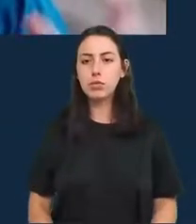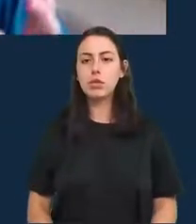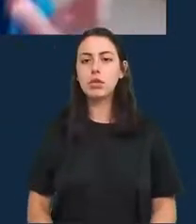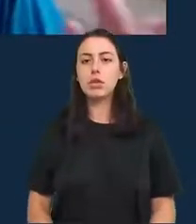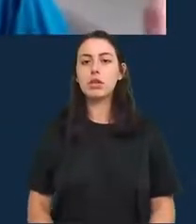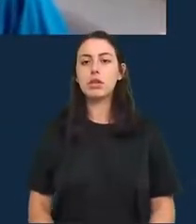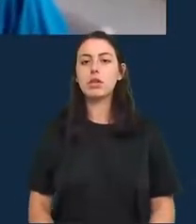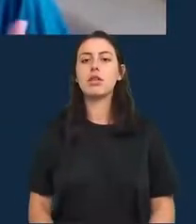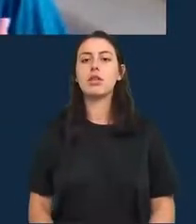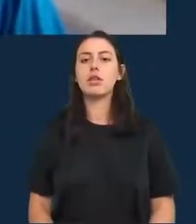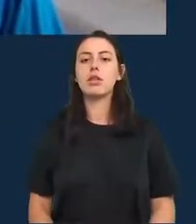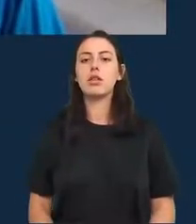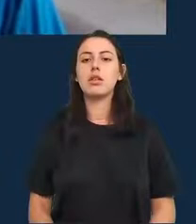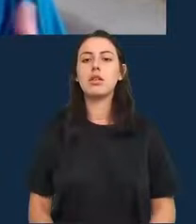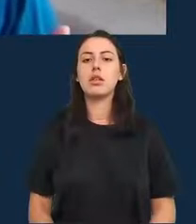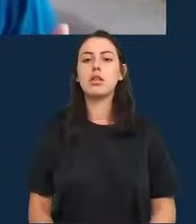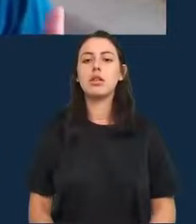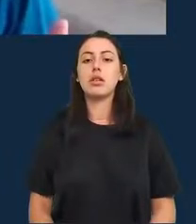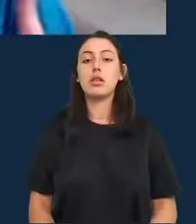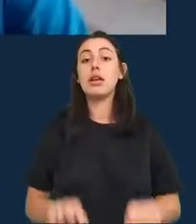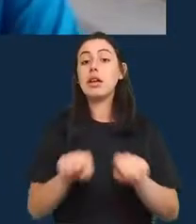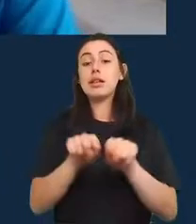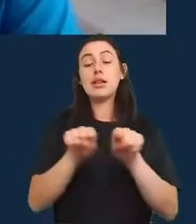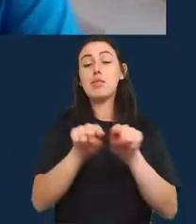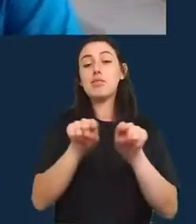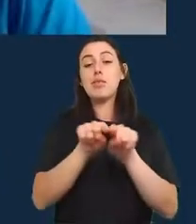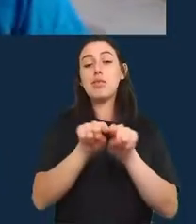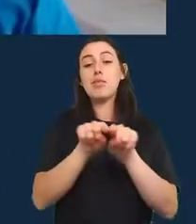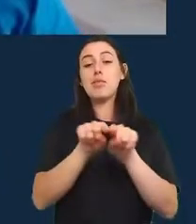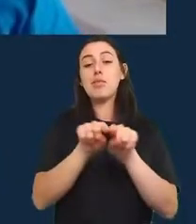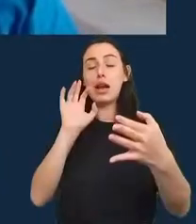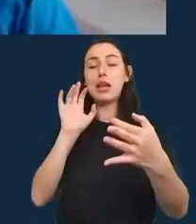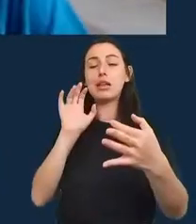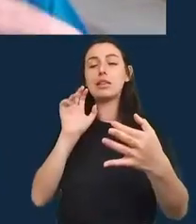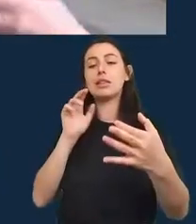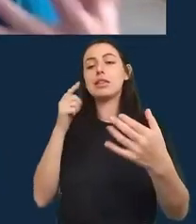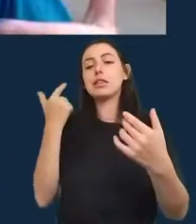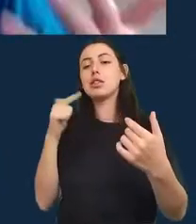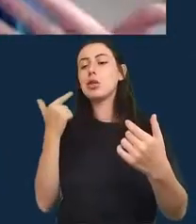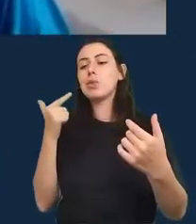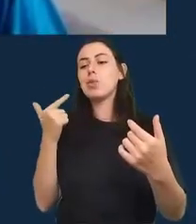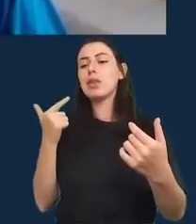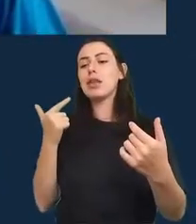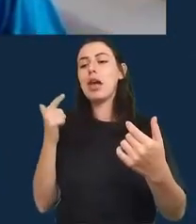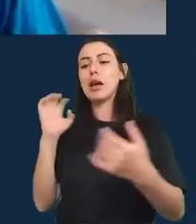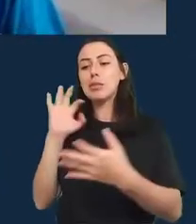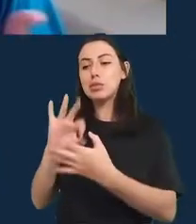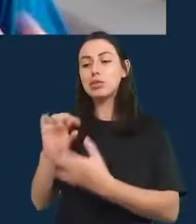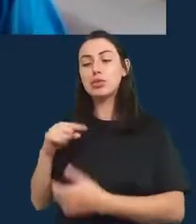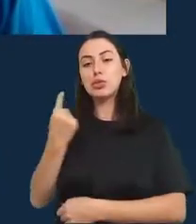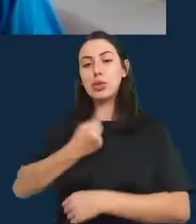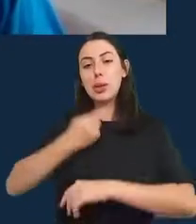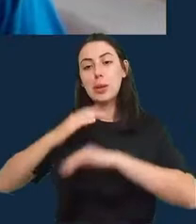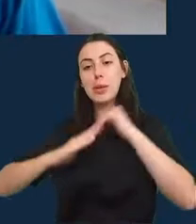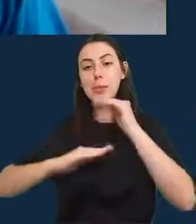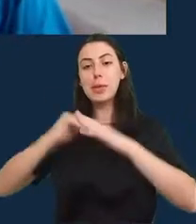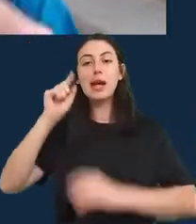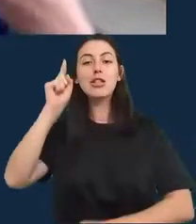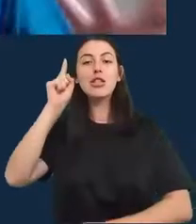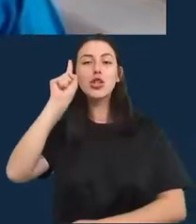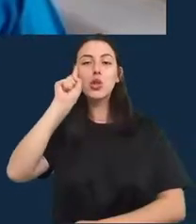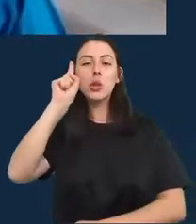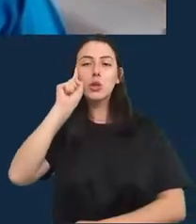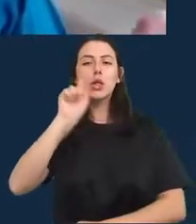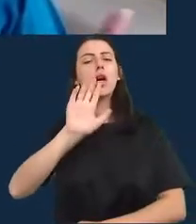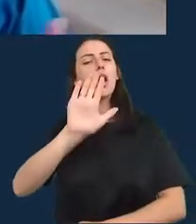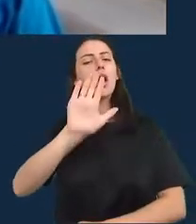nossa vida cotidiana numa redação né mas também é muito importante e cada vez é mais importante